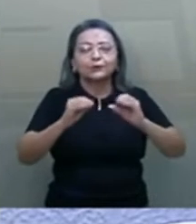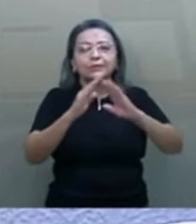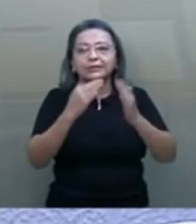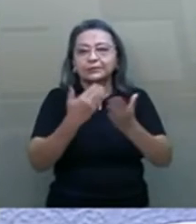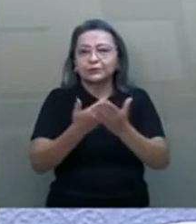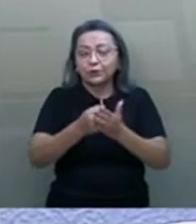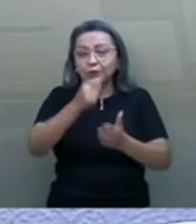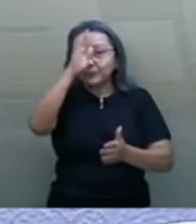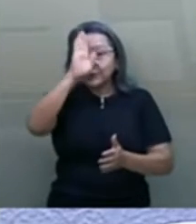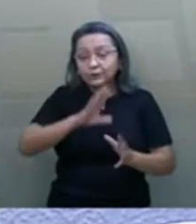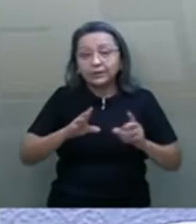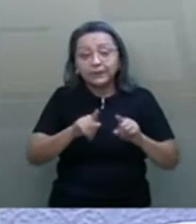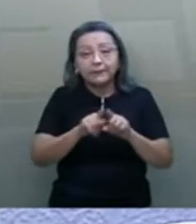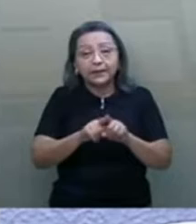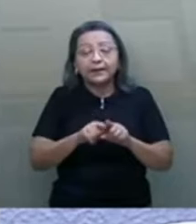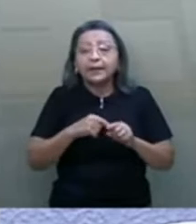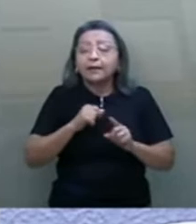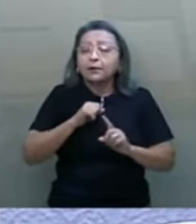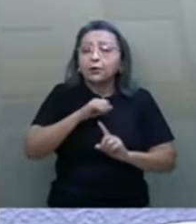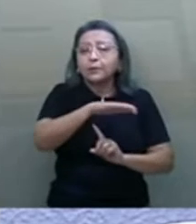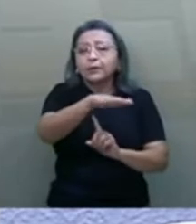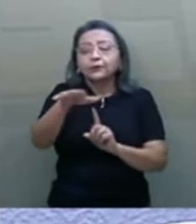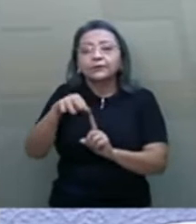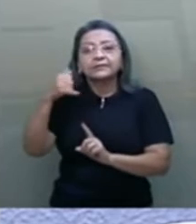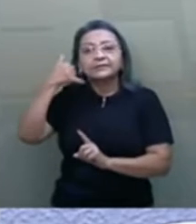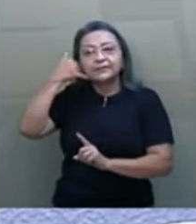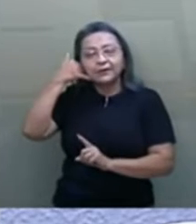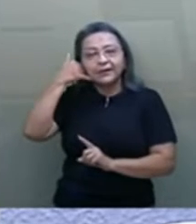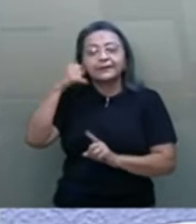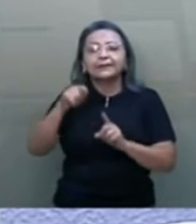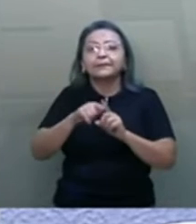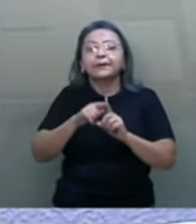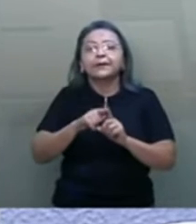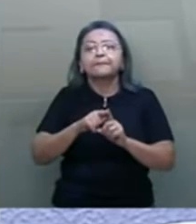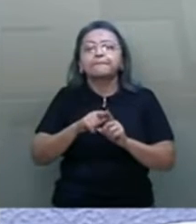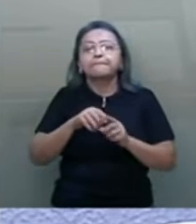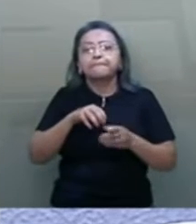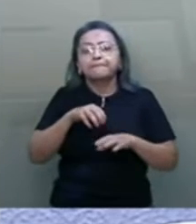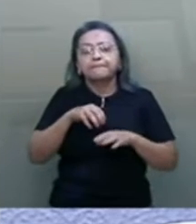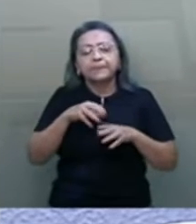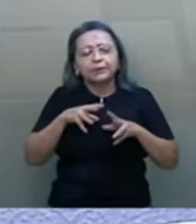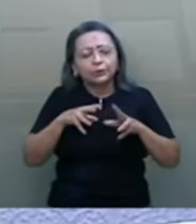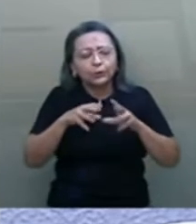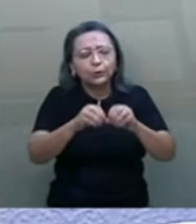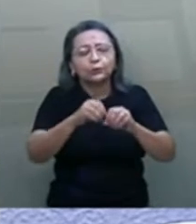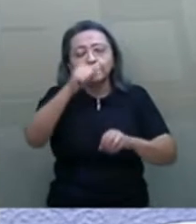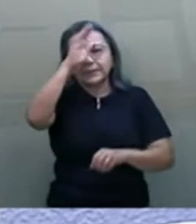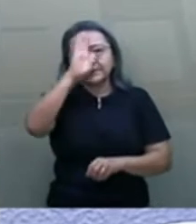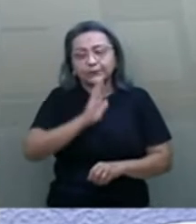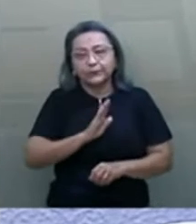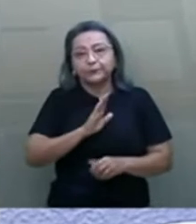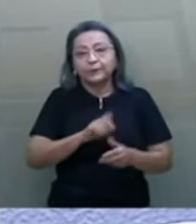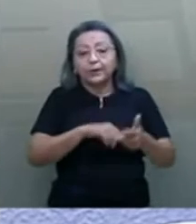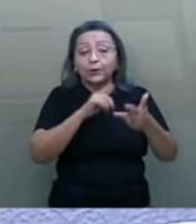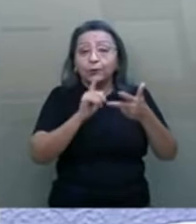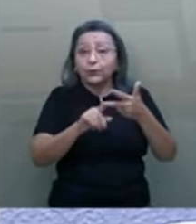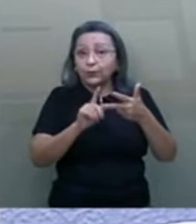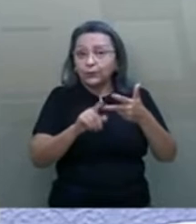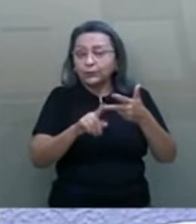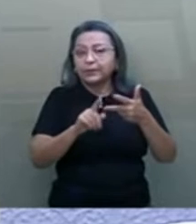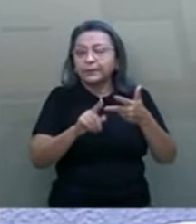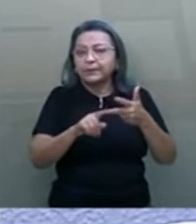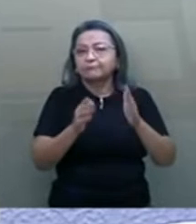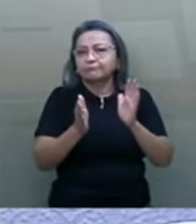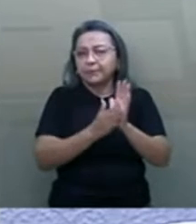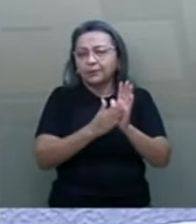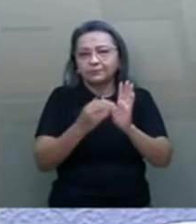brasileiras e para levar cobertura celular e banda larga móvel para o Brasil todo. Outro destaque de pauta